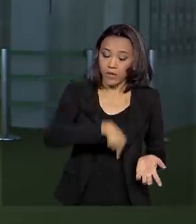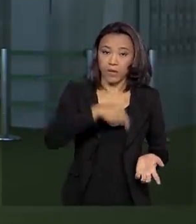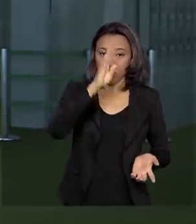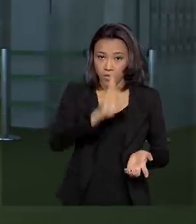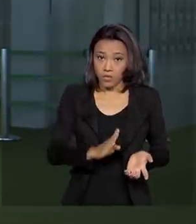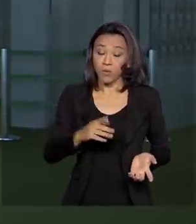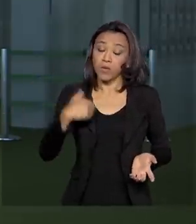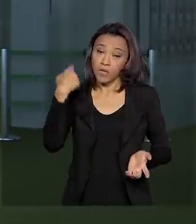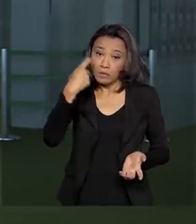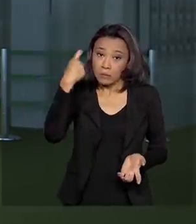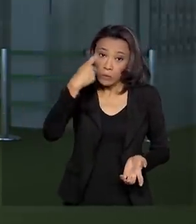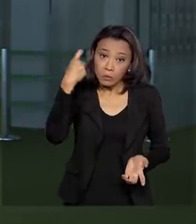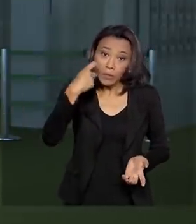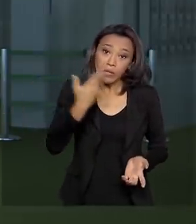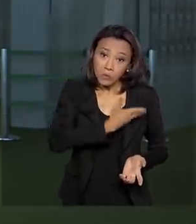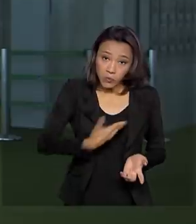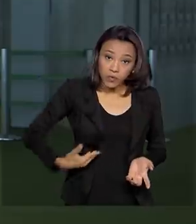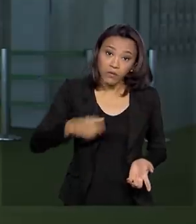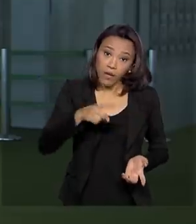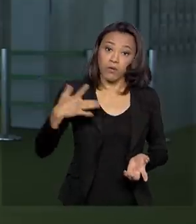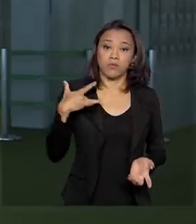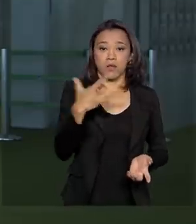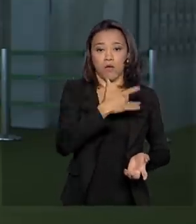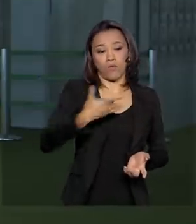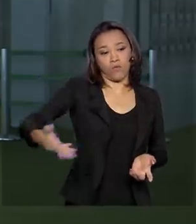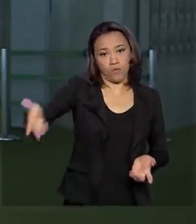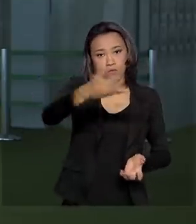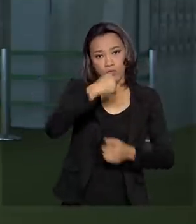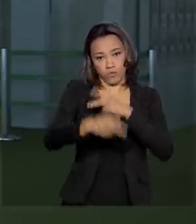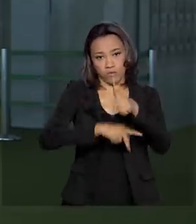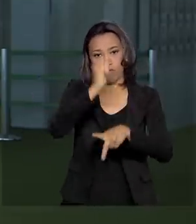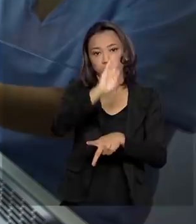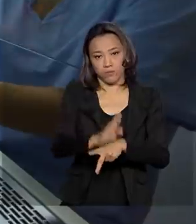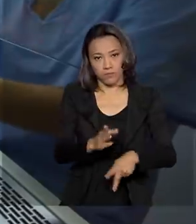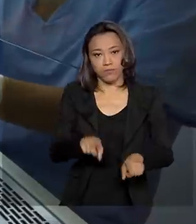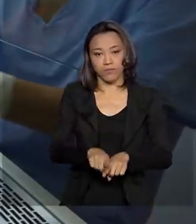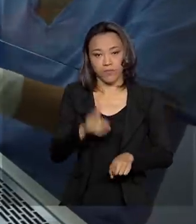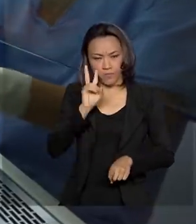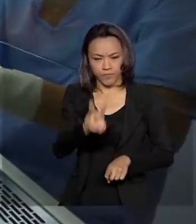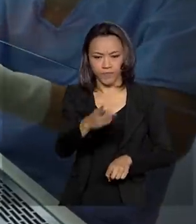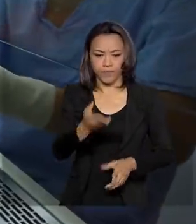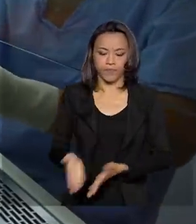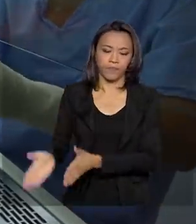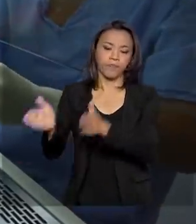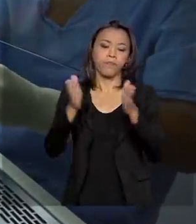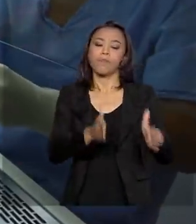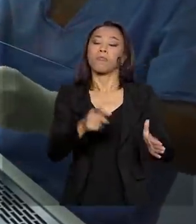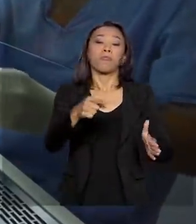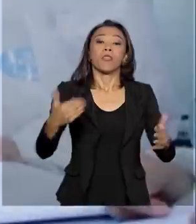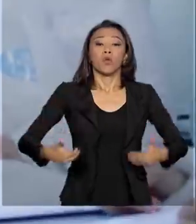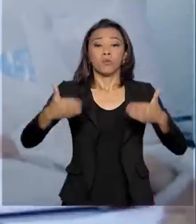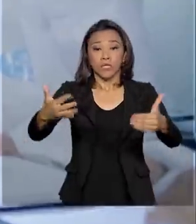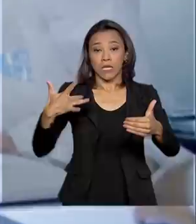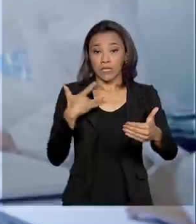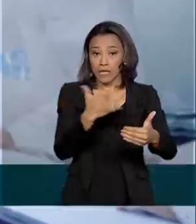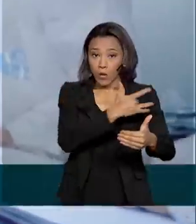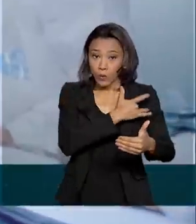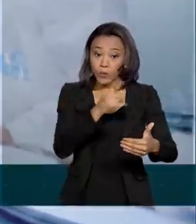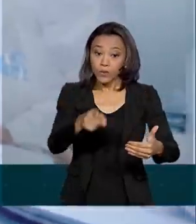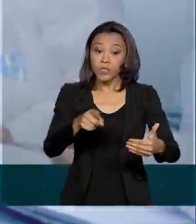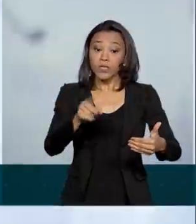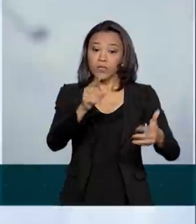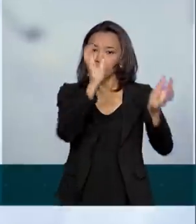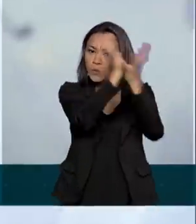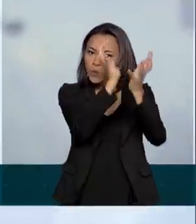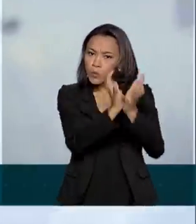é com a saúde dos brasileiros. Vamos ver na reportagem. O Ministério da Saúde vai elevar a classificação